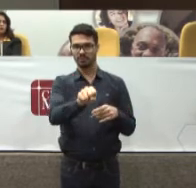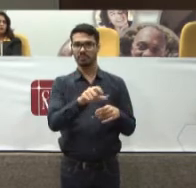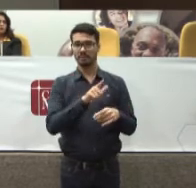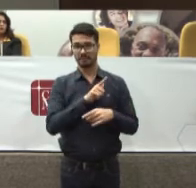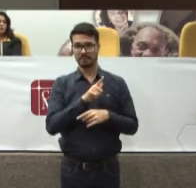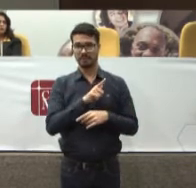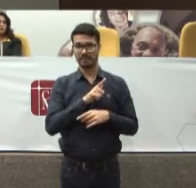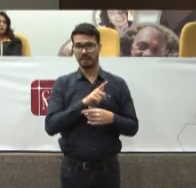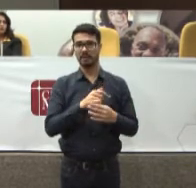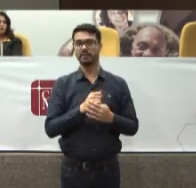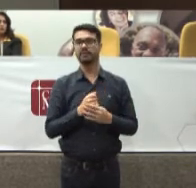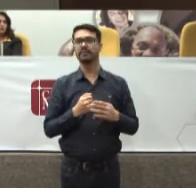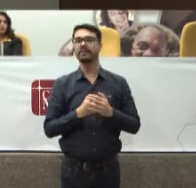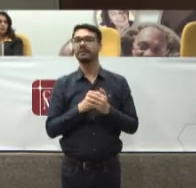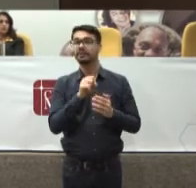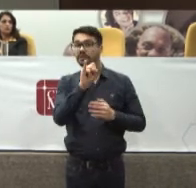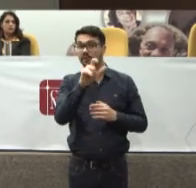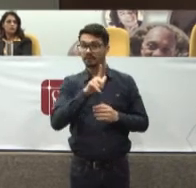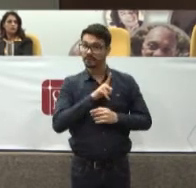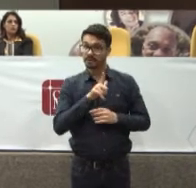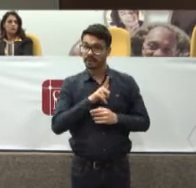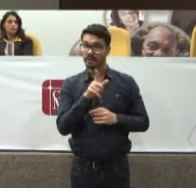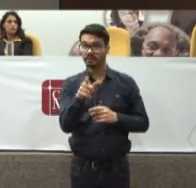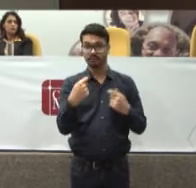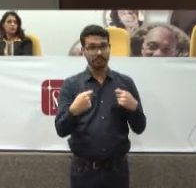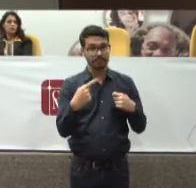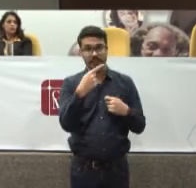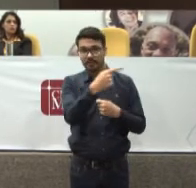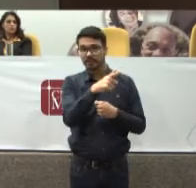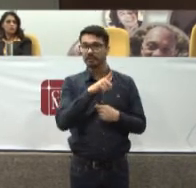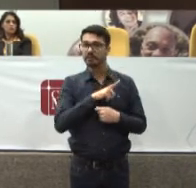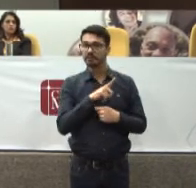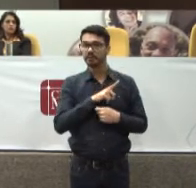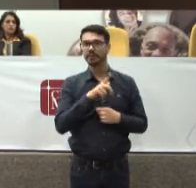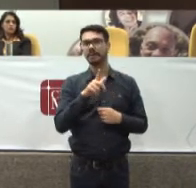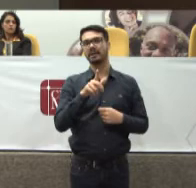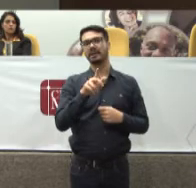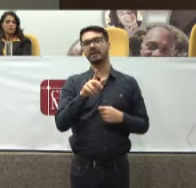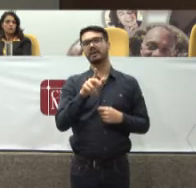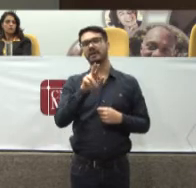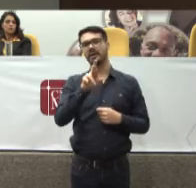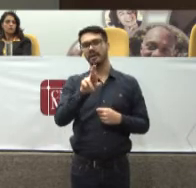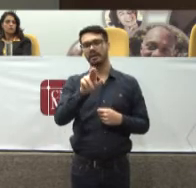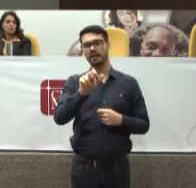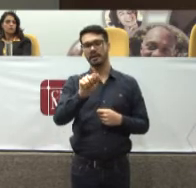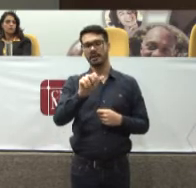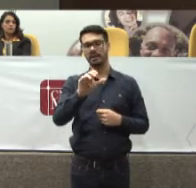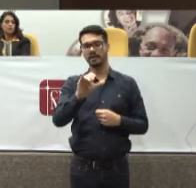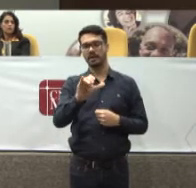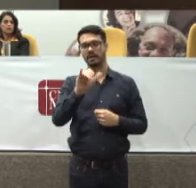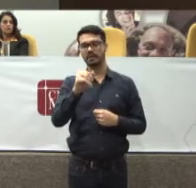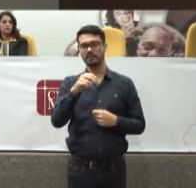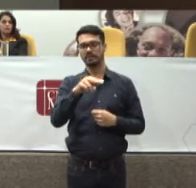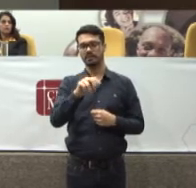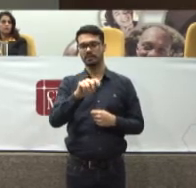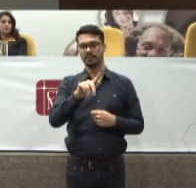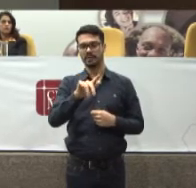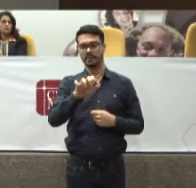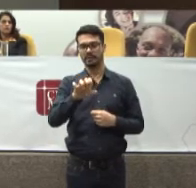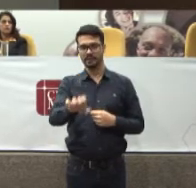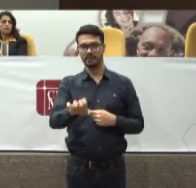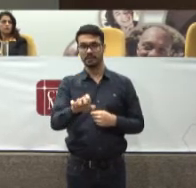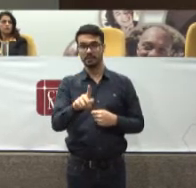se ela existe Nós temos que dar Uma forma Trazer uma racionalidade Trazer um modo Adequado Para enfrentar Esse problema